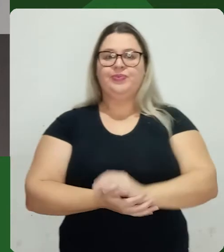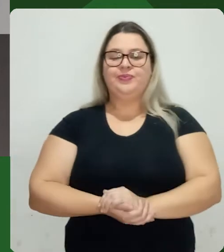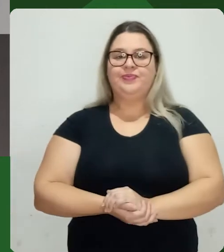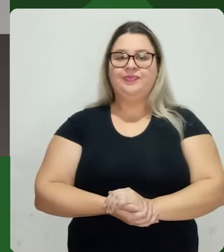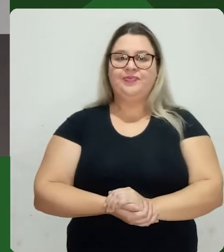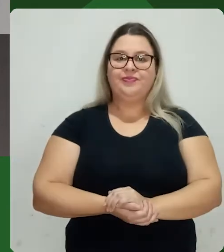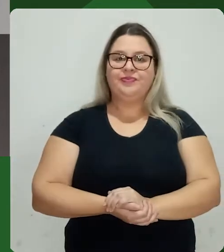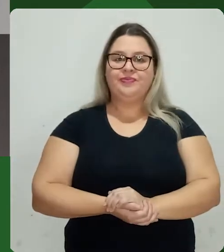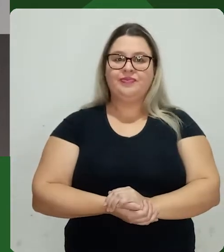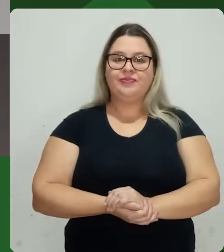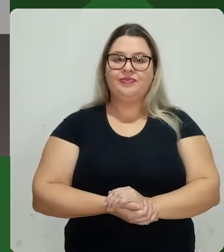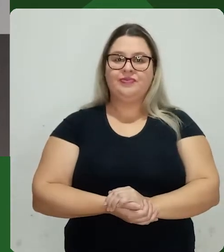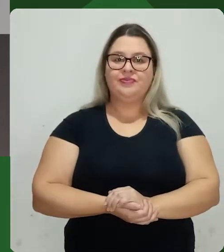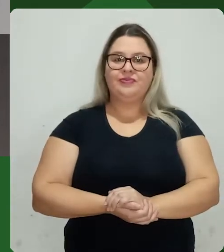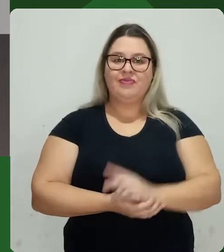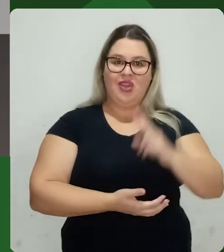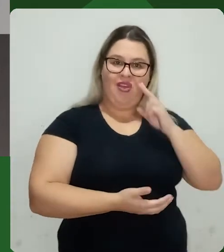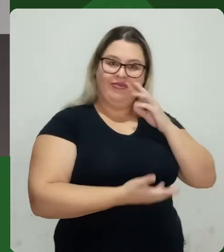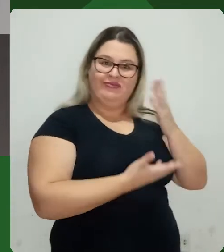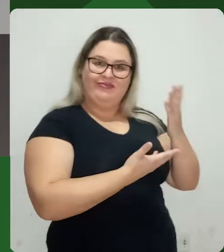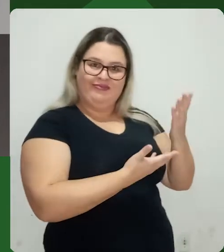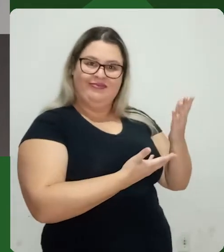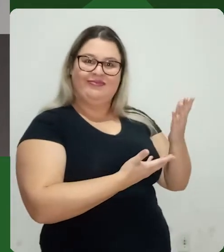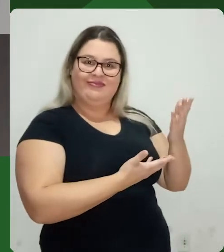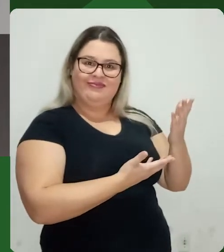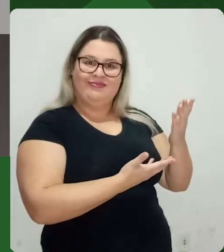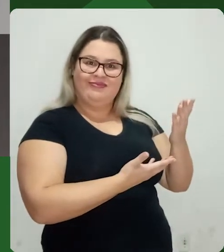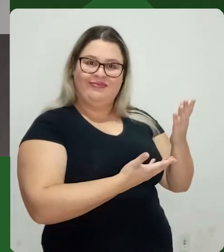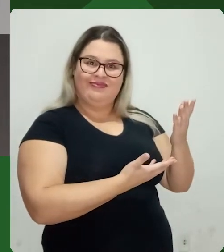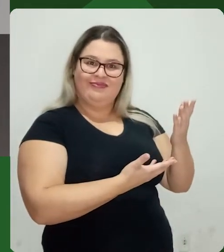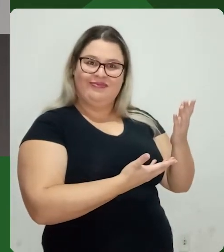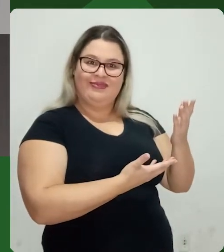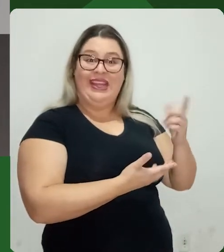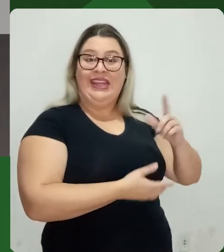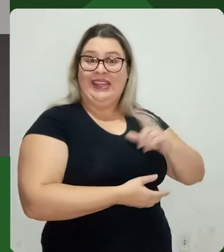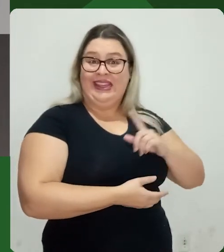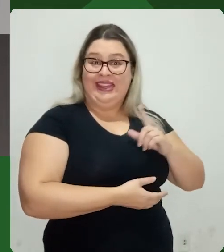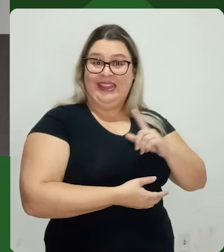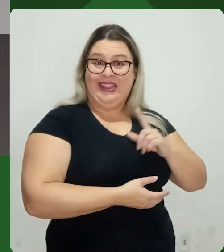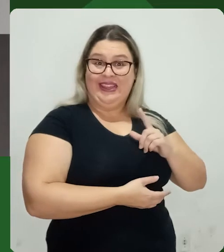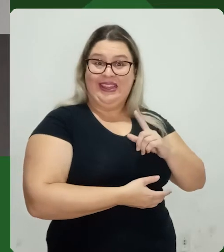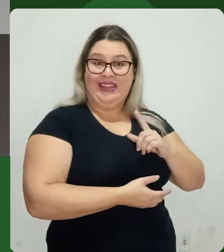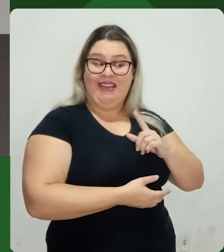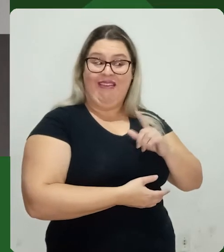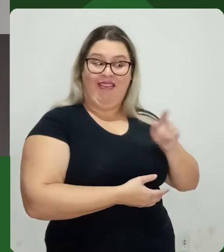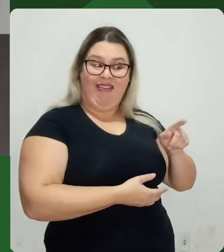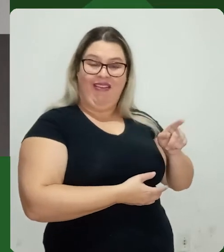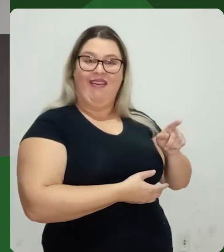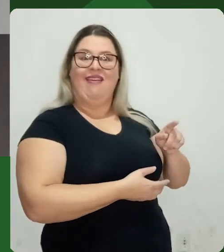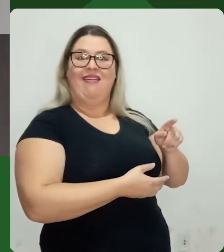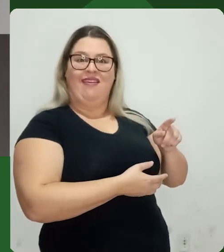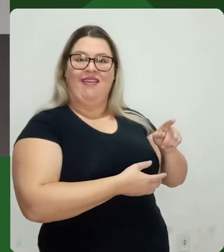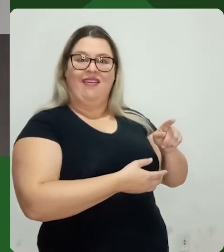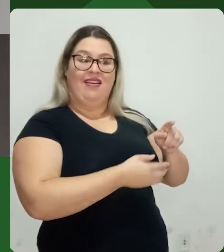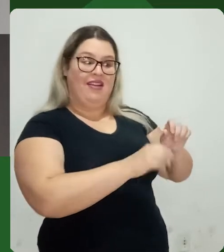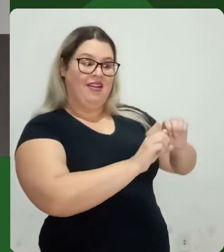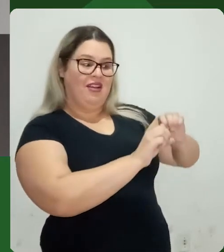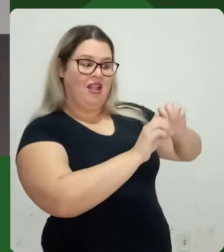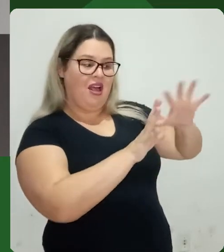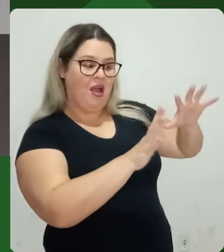Olha só como eu consigo, vamos ver, botar a posição aqui. Percebe que eu tenho uma aresta bem clarinha,